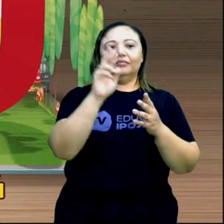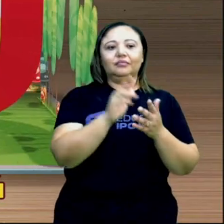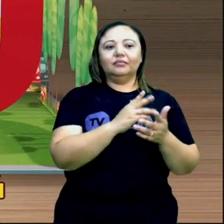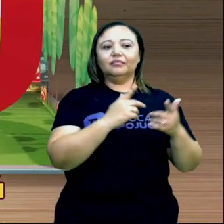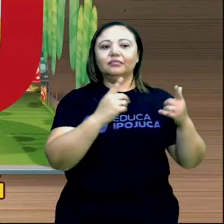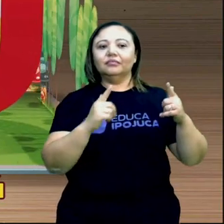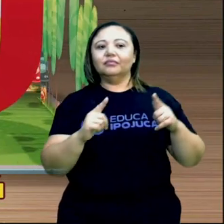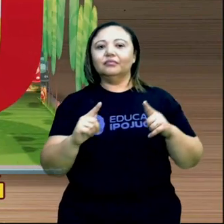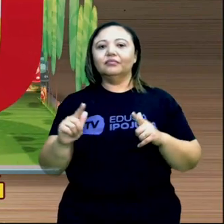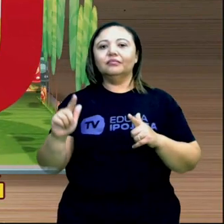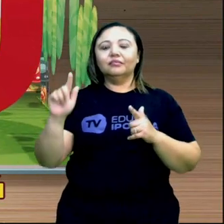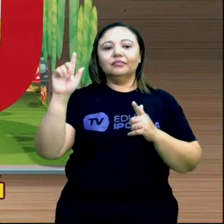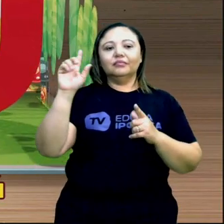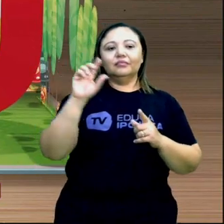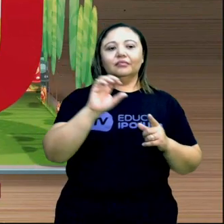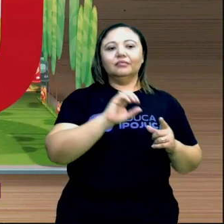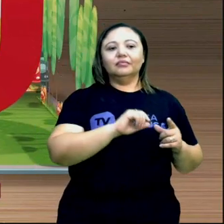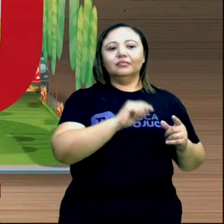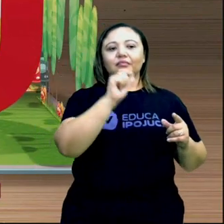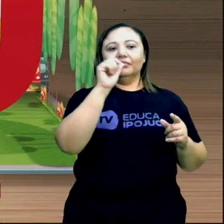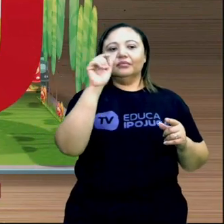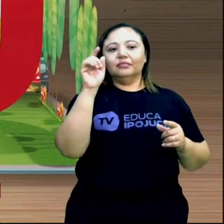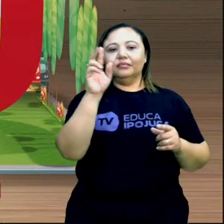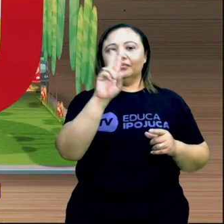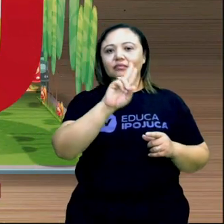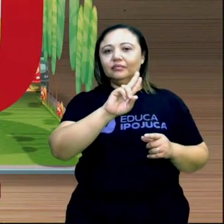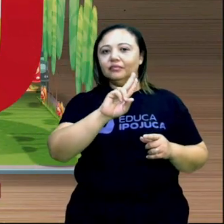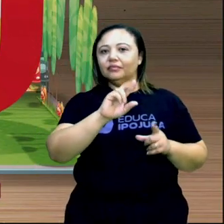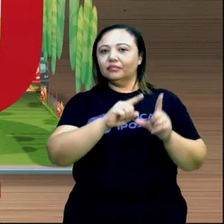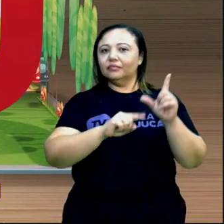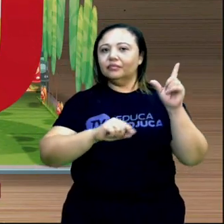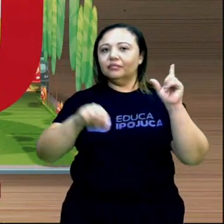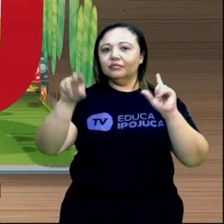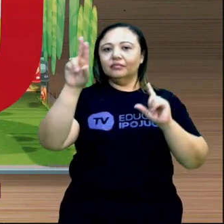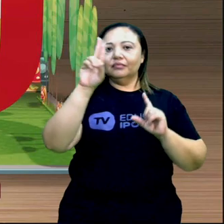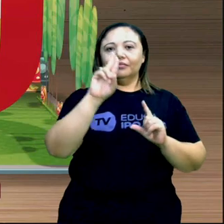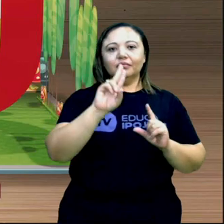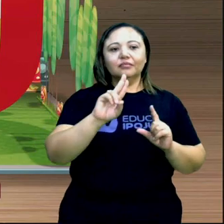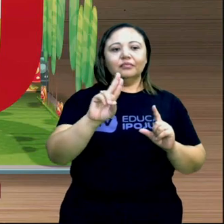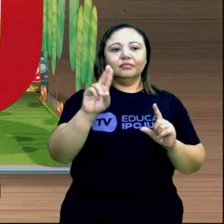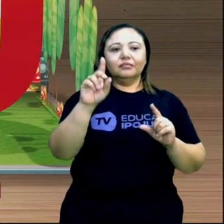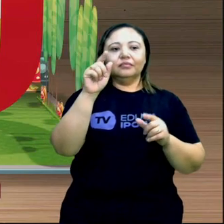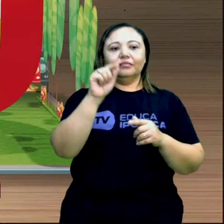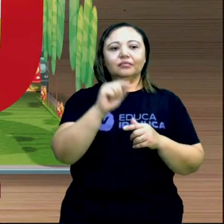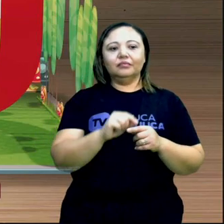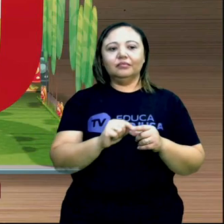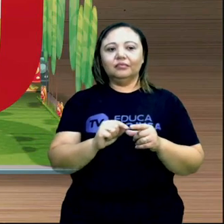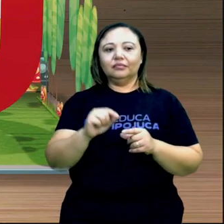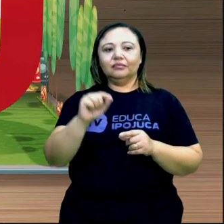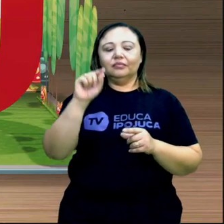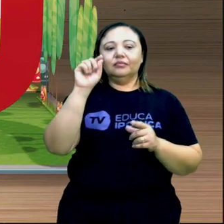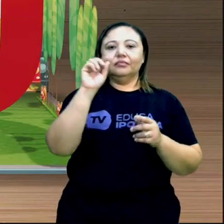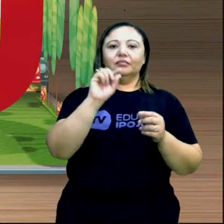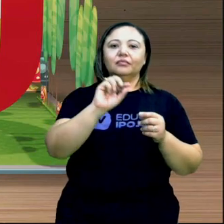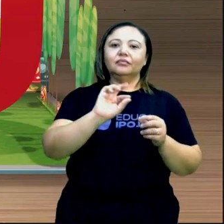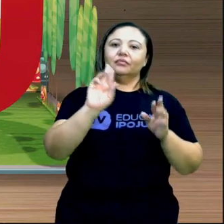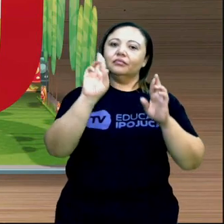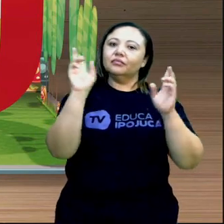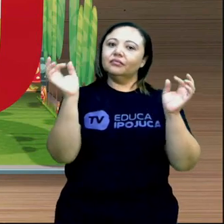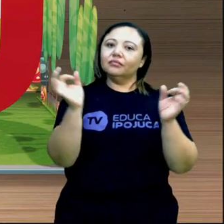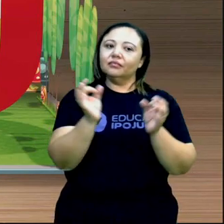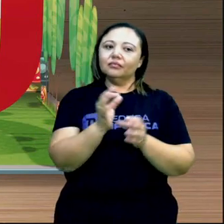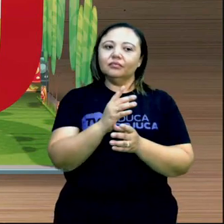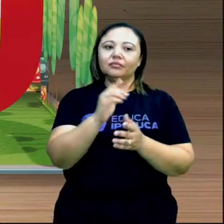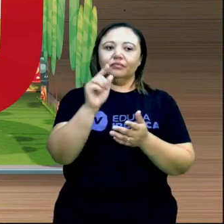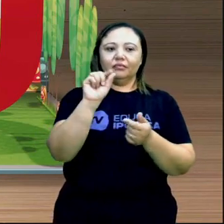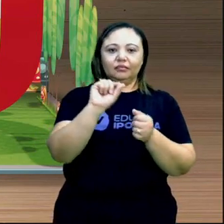tala, tala, tala, tala, tala, tala. A letra U de essa prutinha e com ela